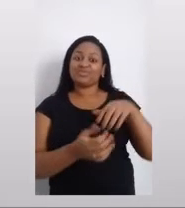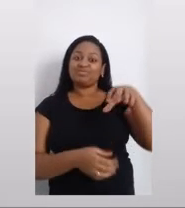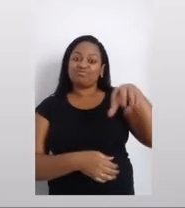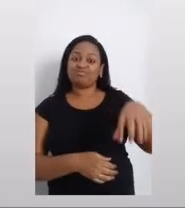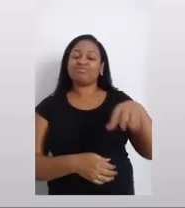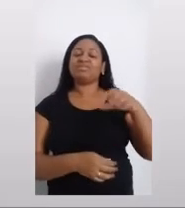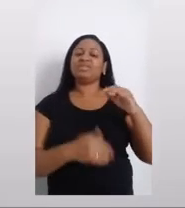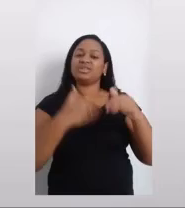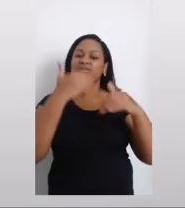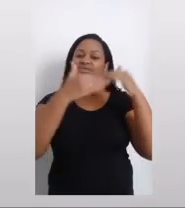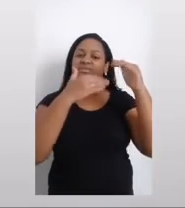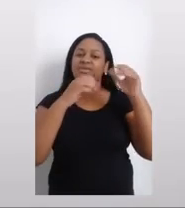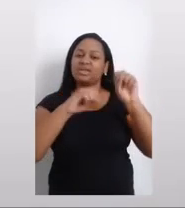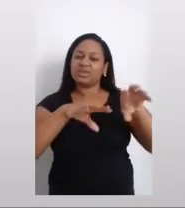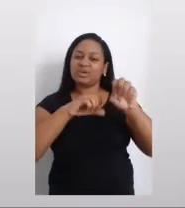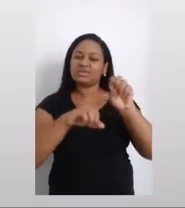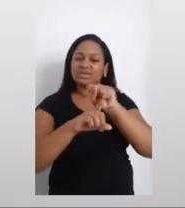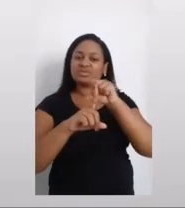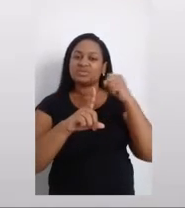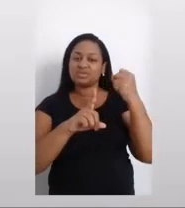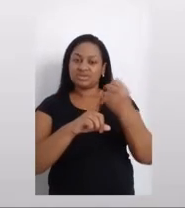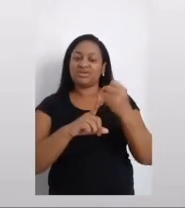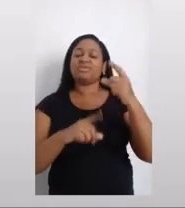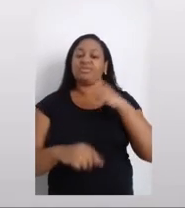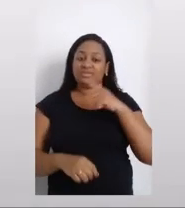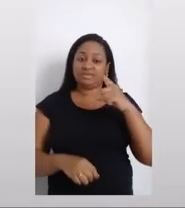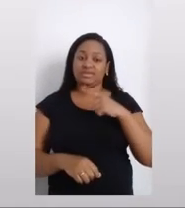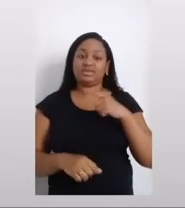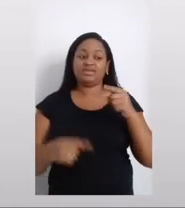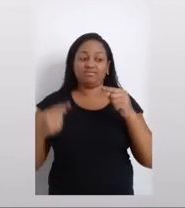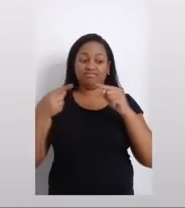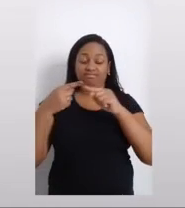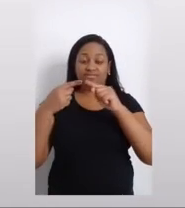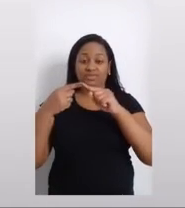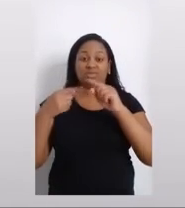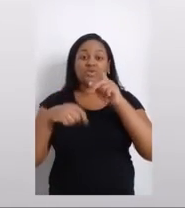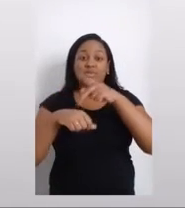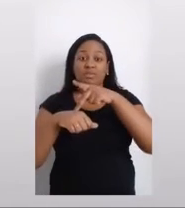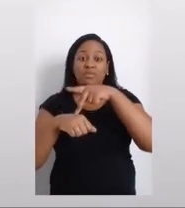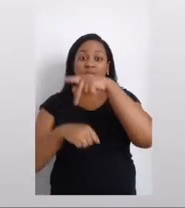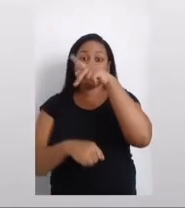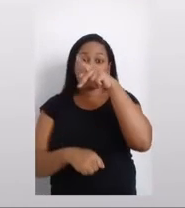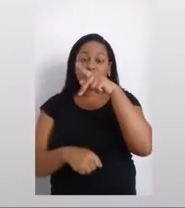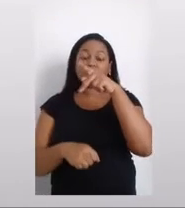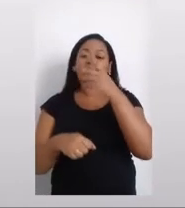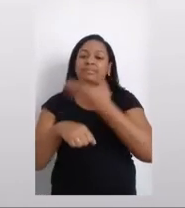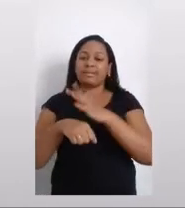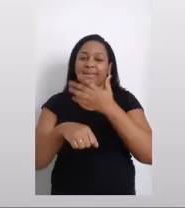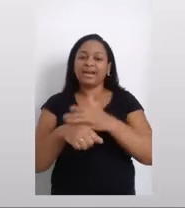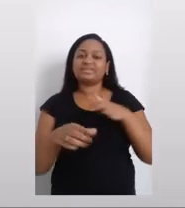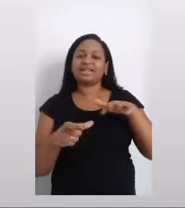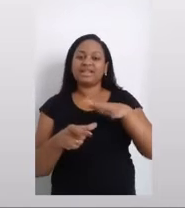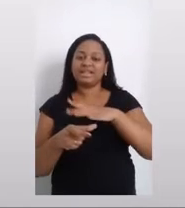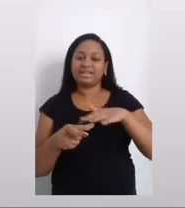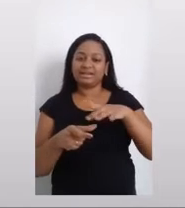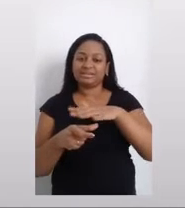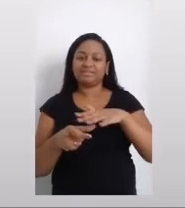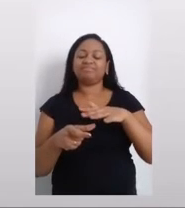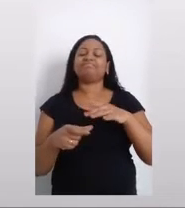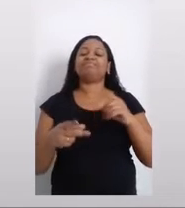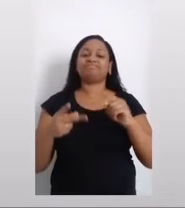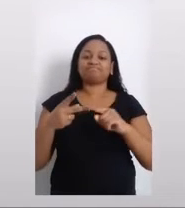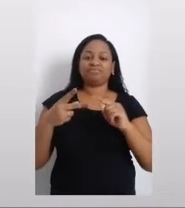educacional e social, nossos destaques são o curso de pós-graduação em práticas de letramento,